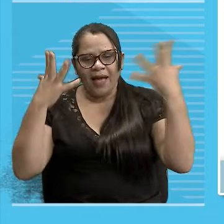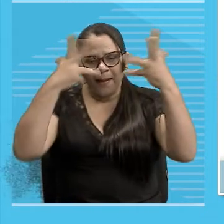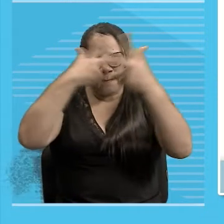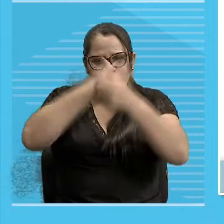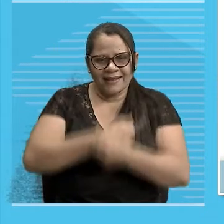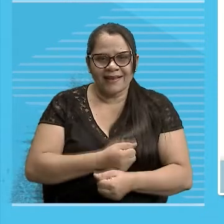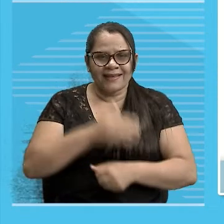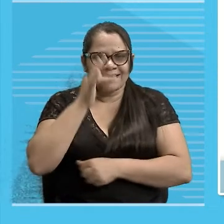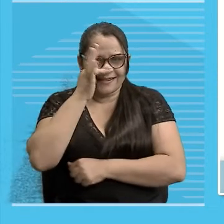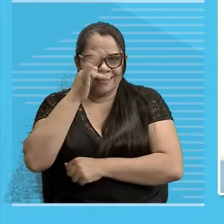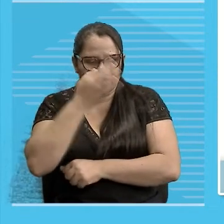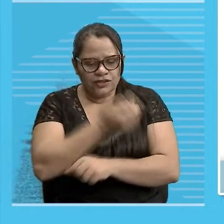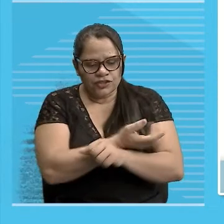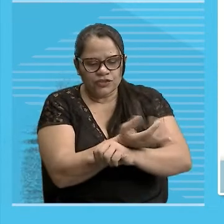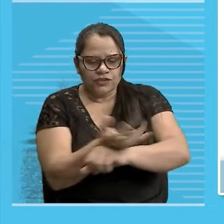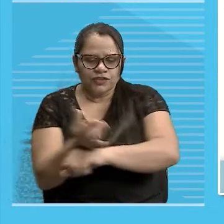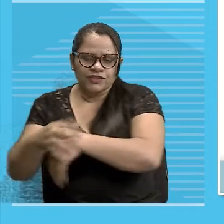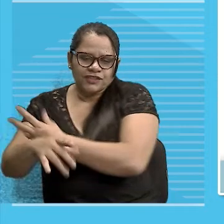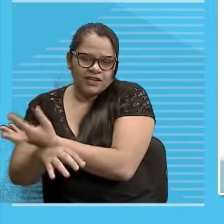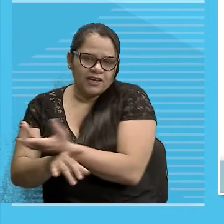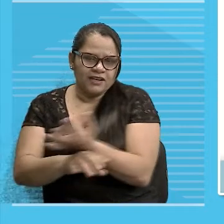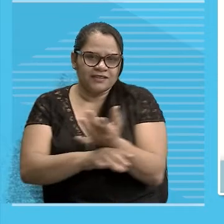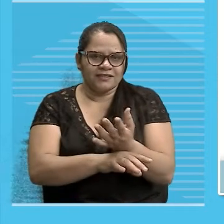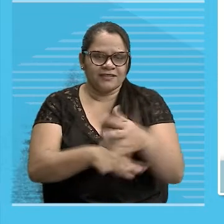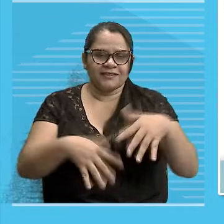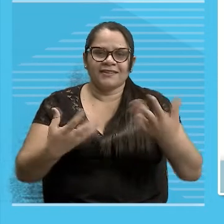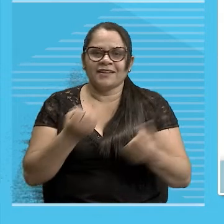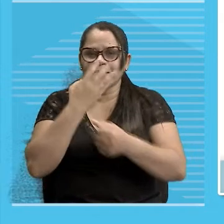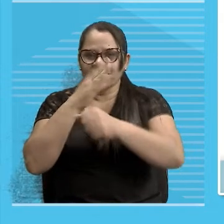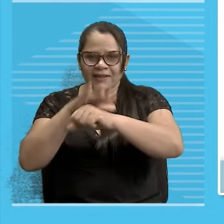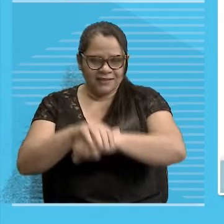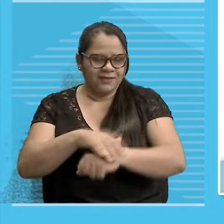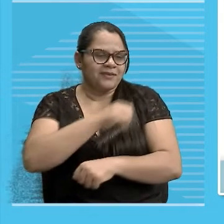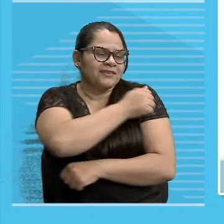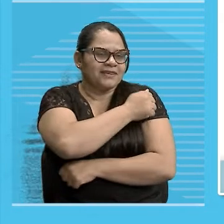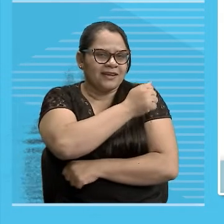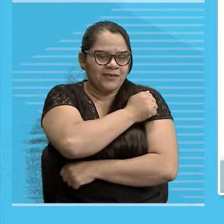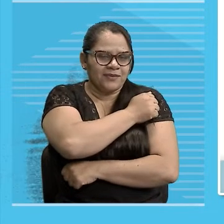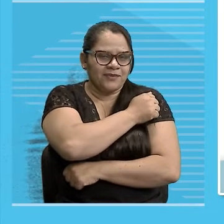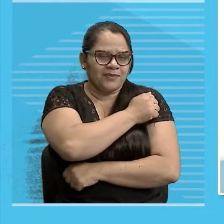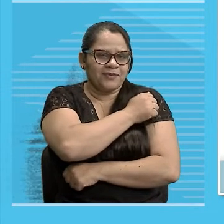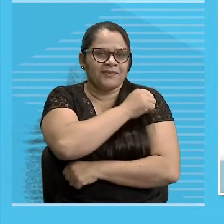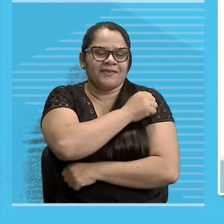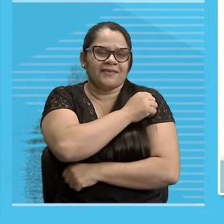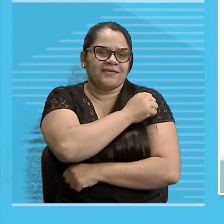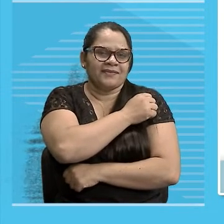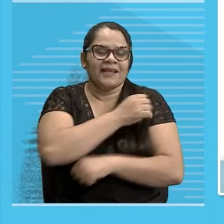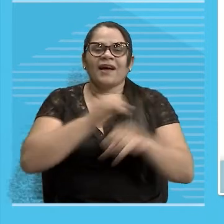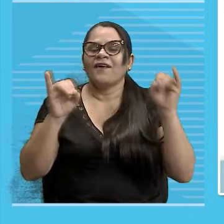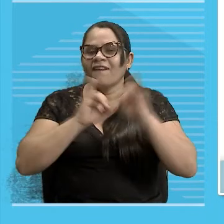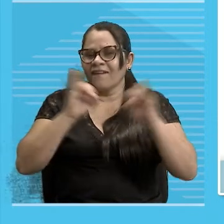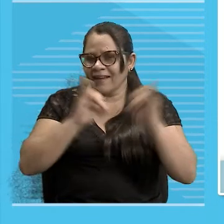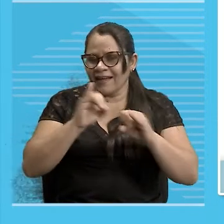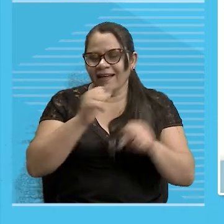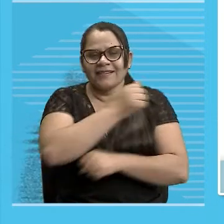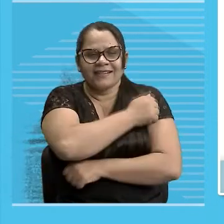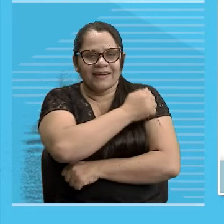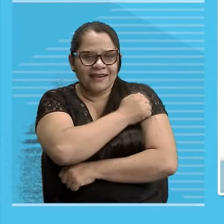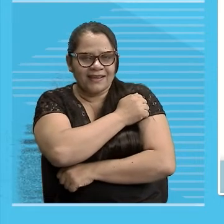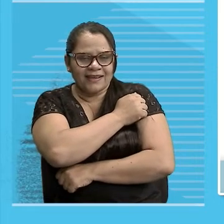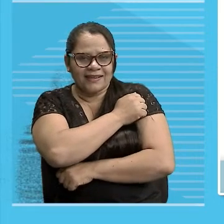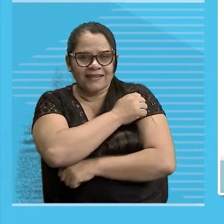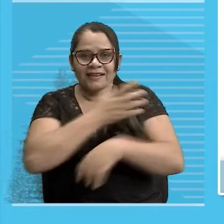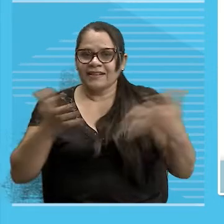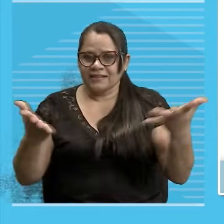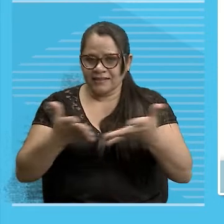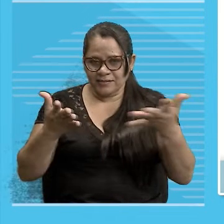Olá Ira Um beijo pra tu linda Como é que está a garota Tereza Monteiro Olá Tudo bem Tereza Estamos